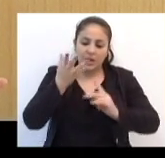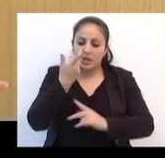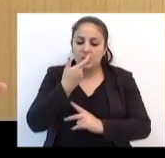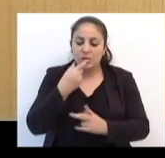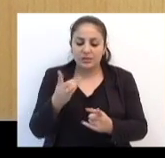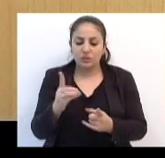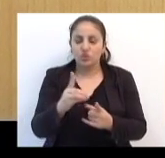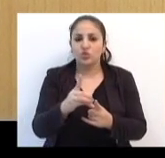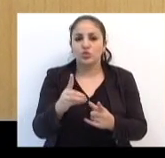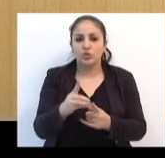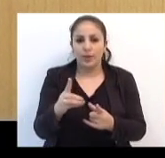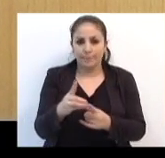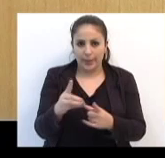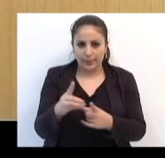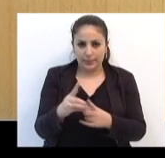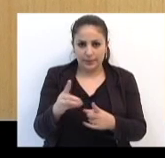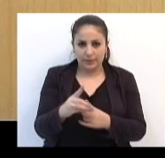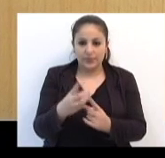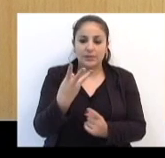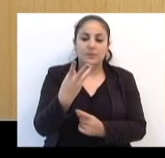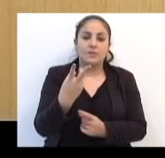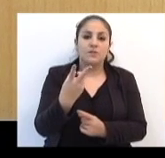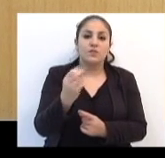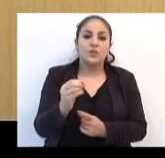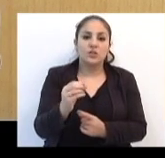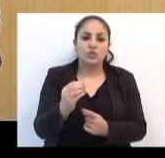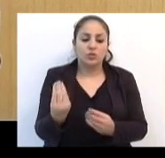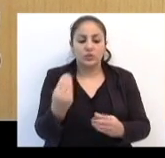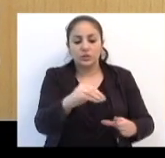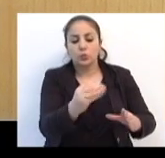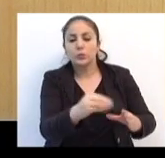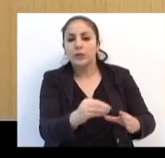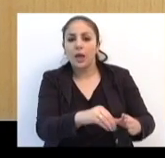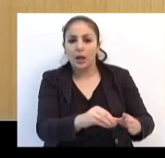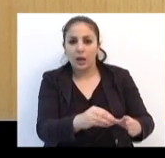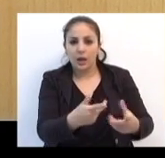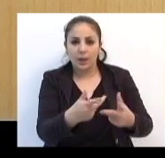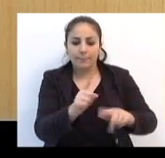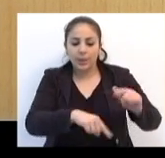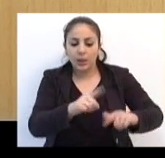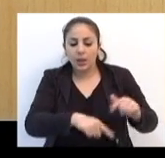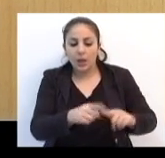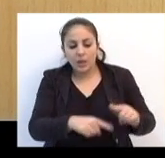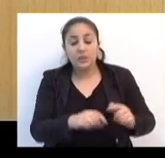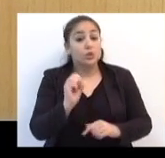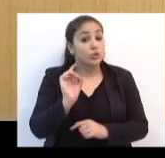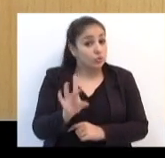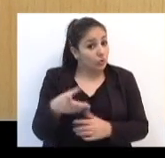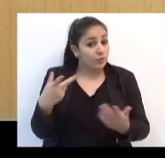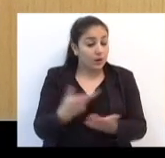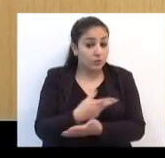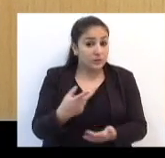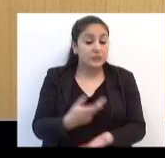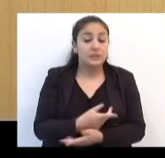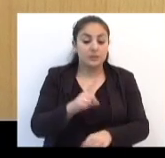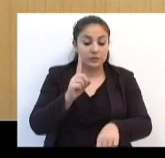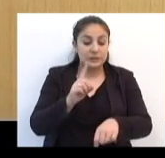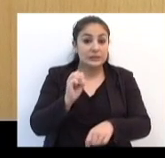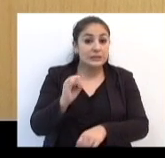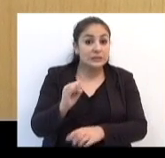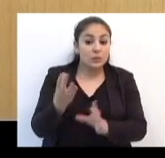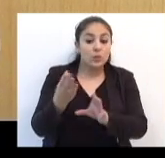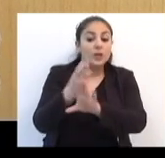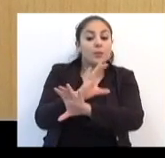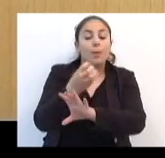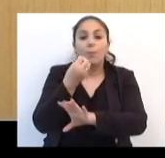distribuídos por toda a cidade, mas a programação acontece somente com o tempo bom. Em caso de chuva, ela